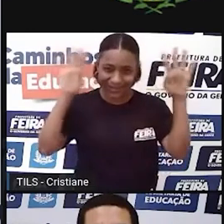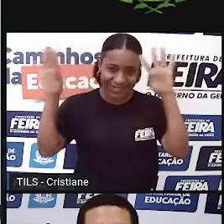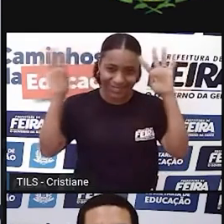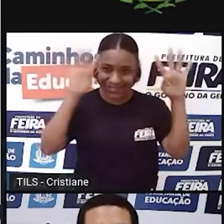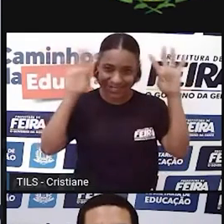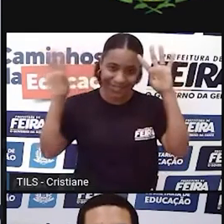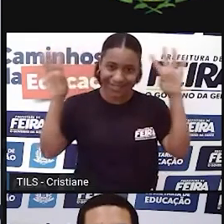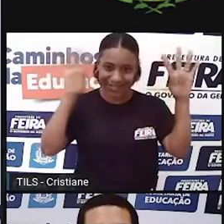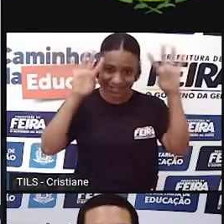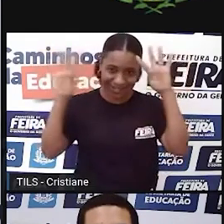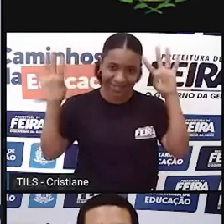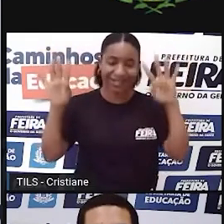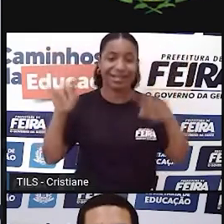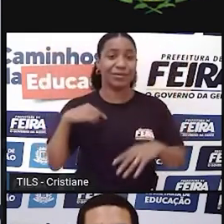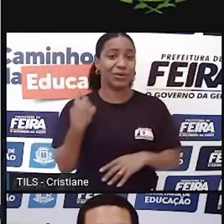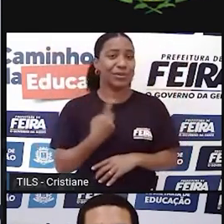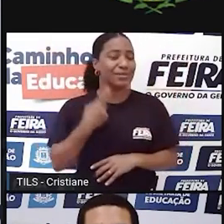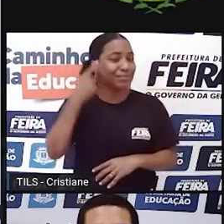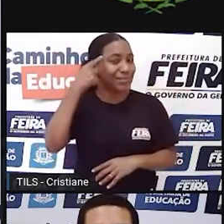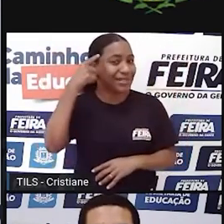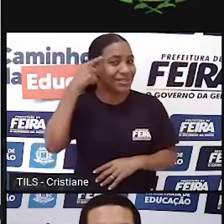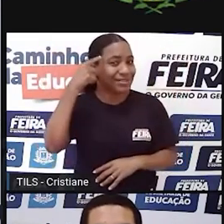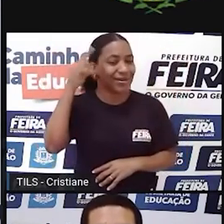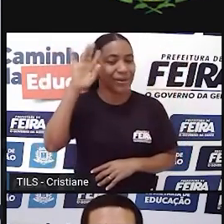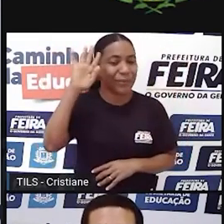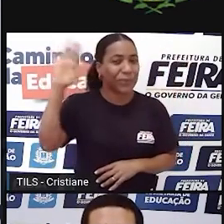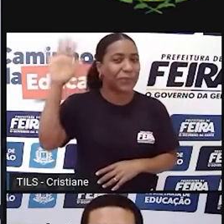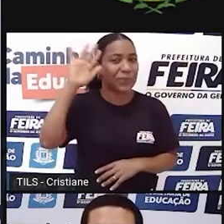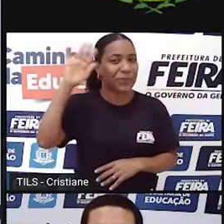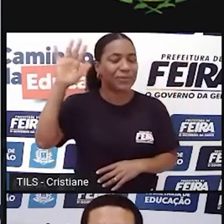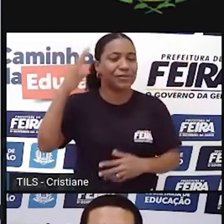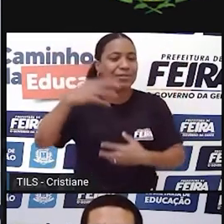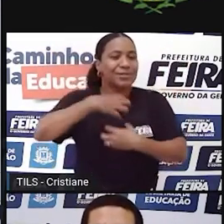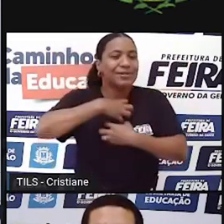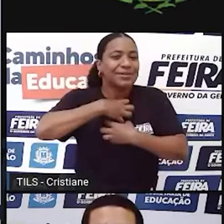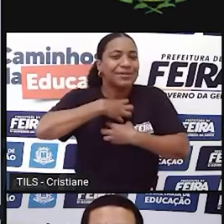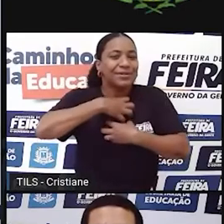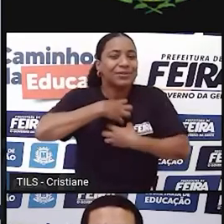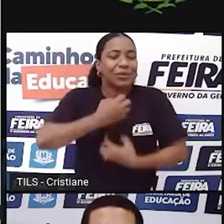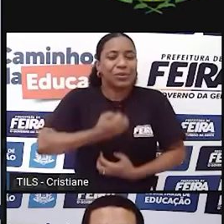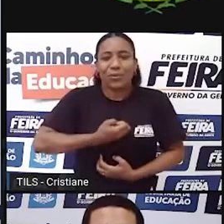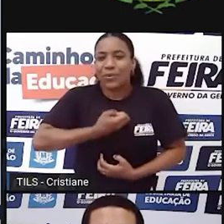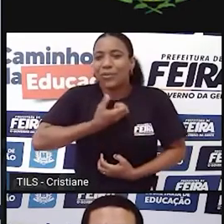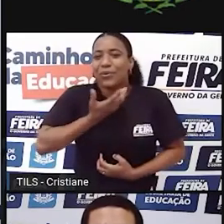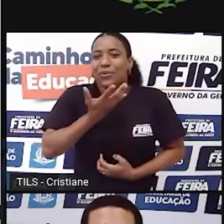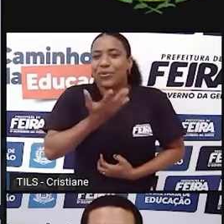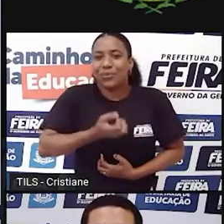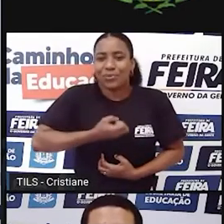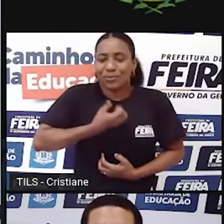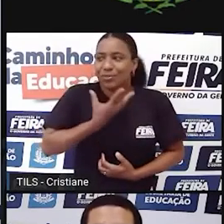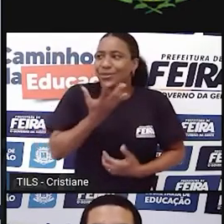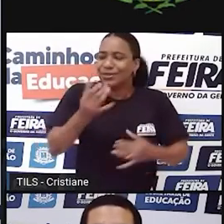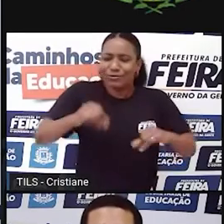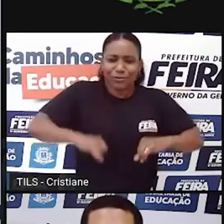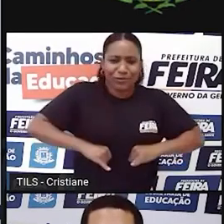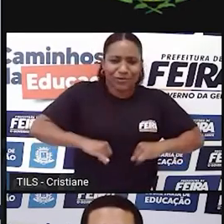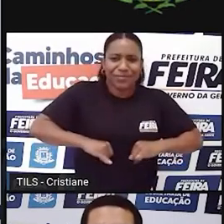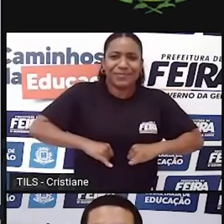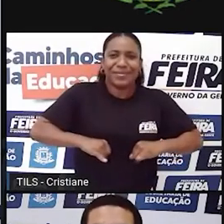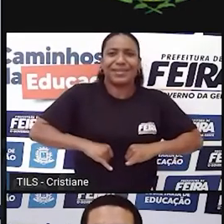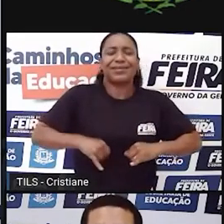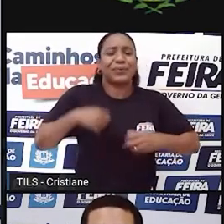expor o que nós pensamos, o que nós sentimos, para nós expor as nossas dores, né?